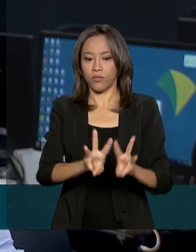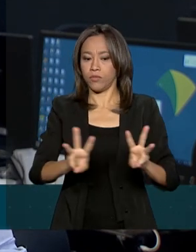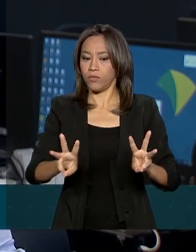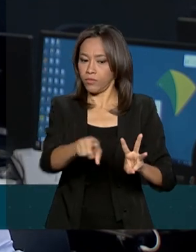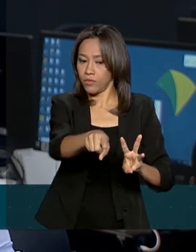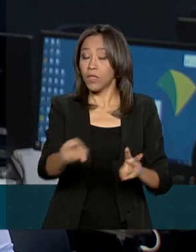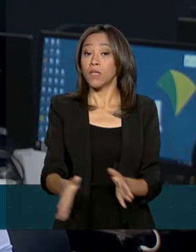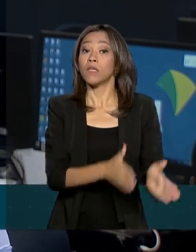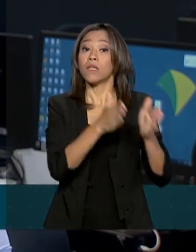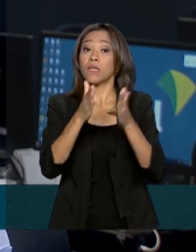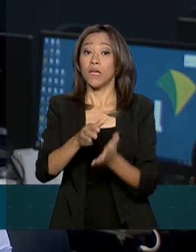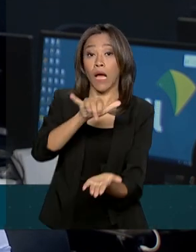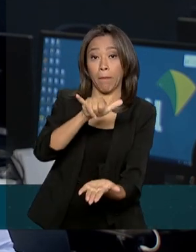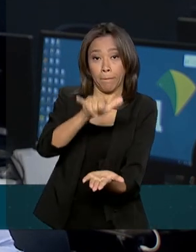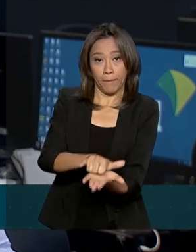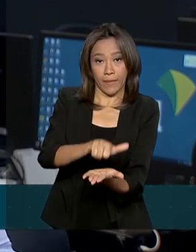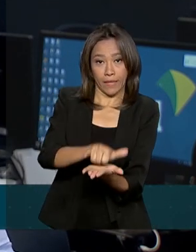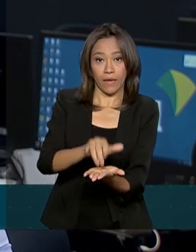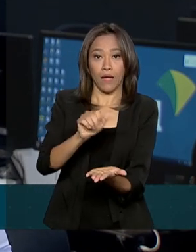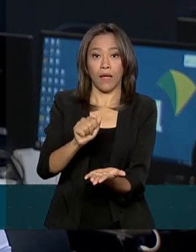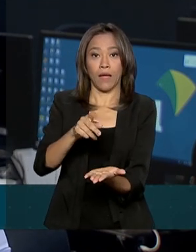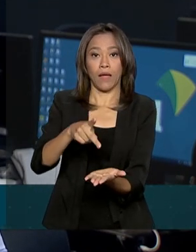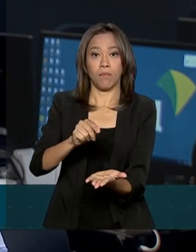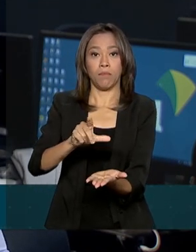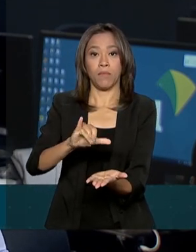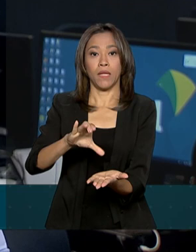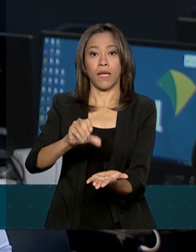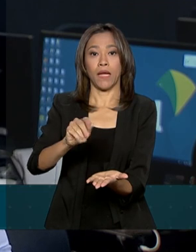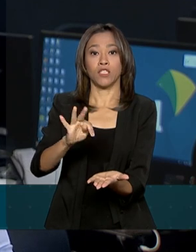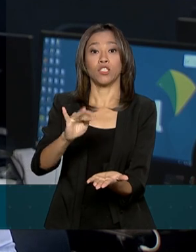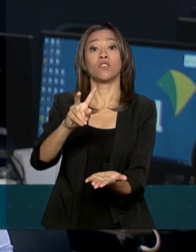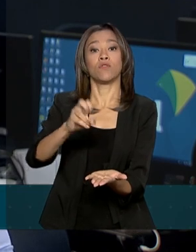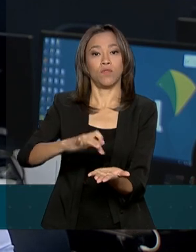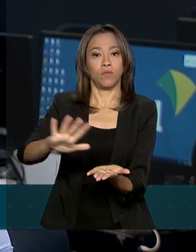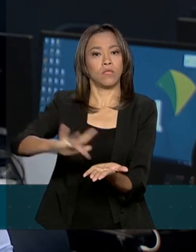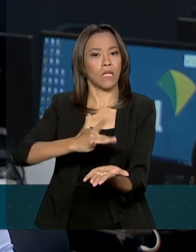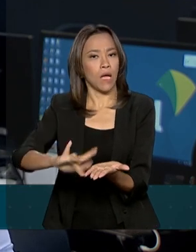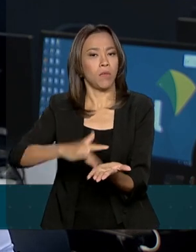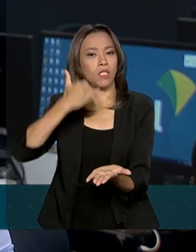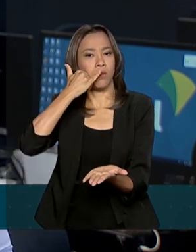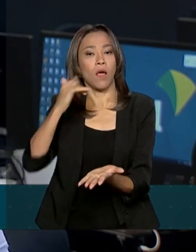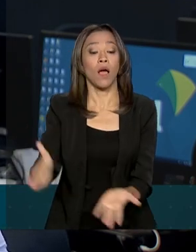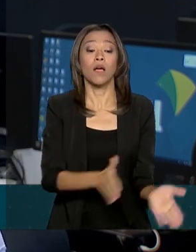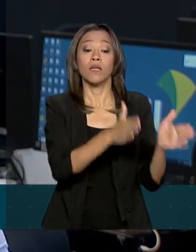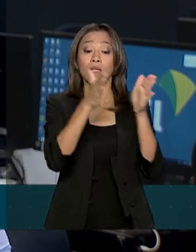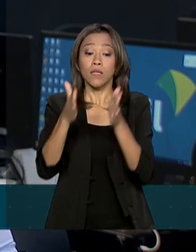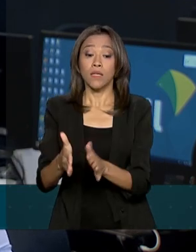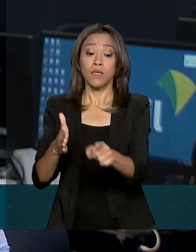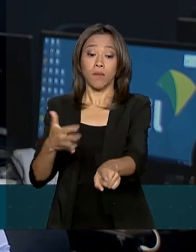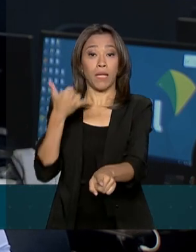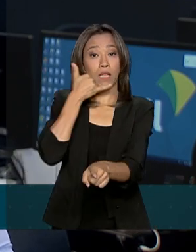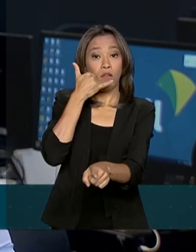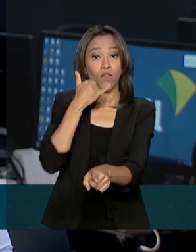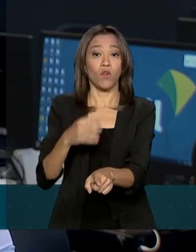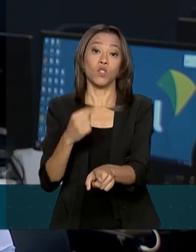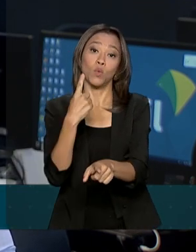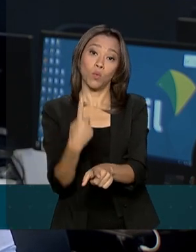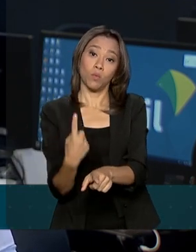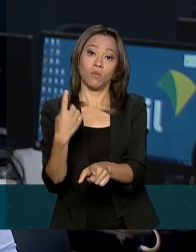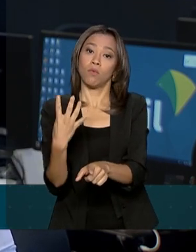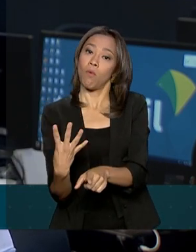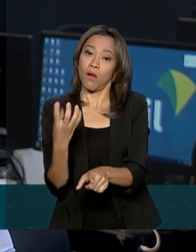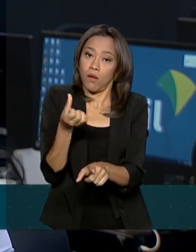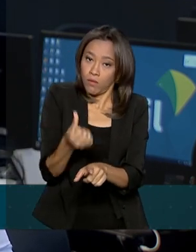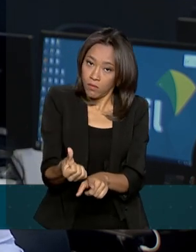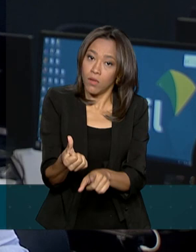pelo aplicativo disponível para smartphones e tablets e também pelo telefone, o Receita Fone, no número